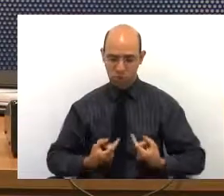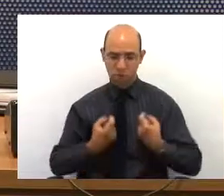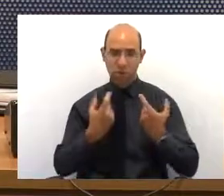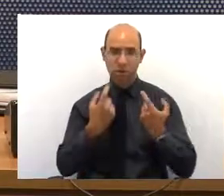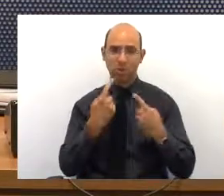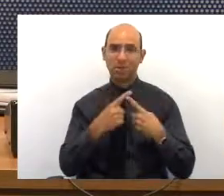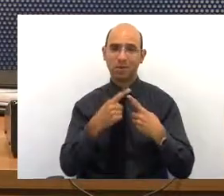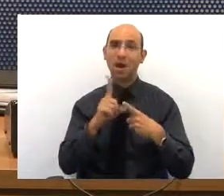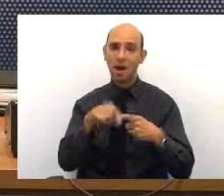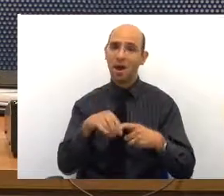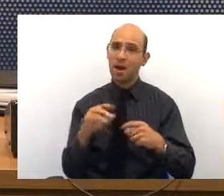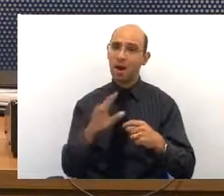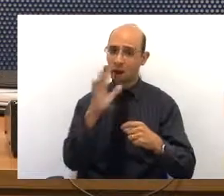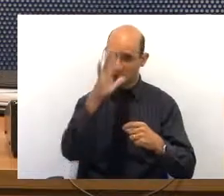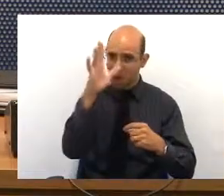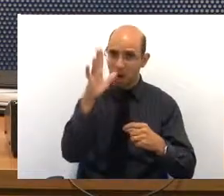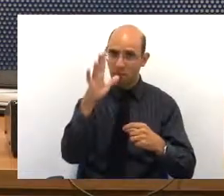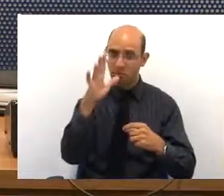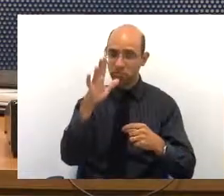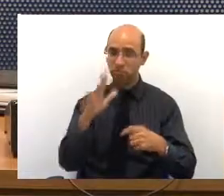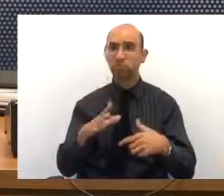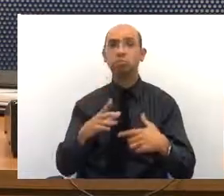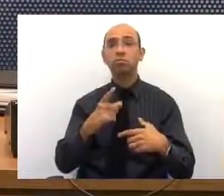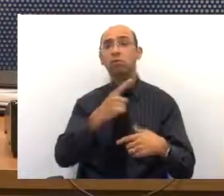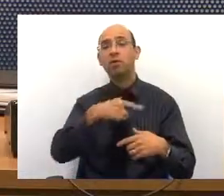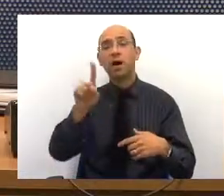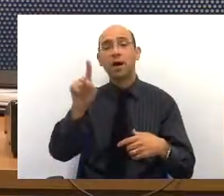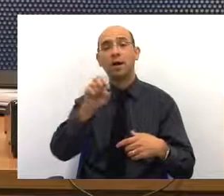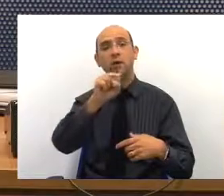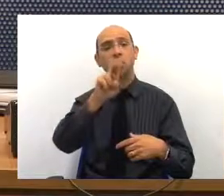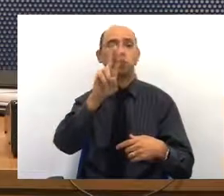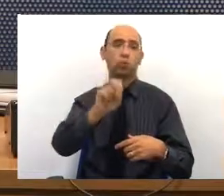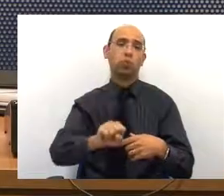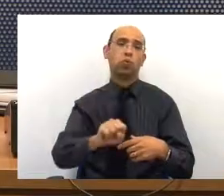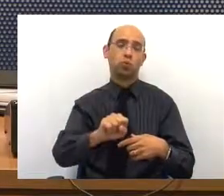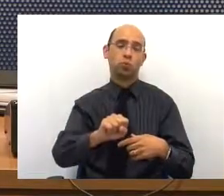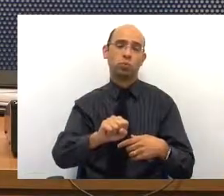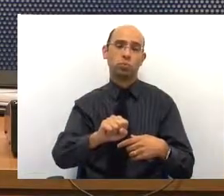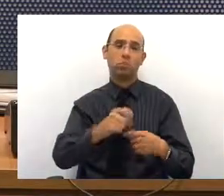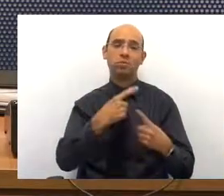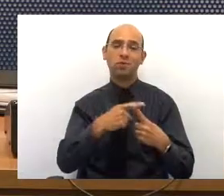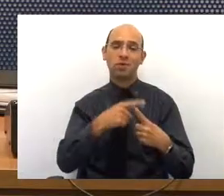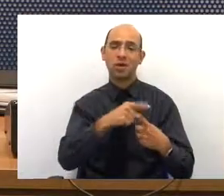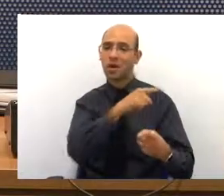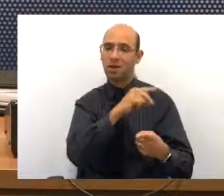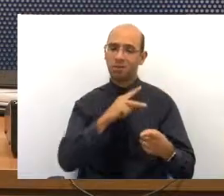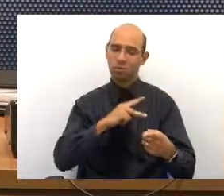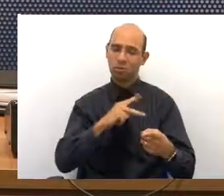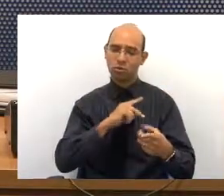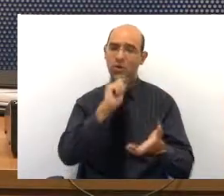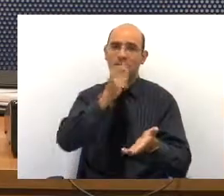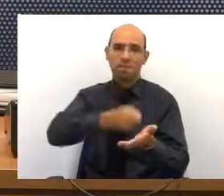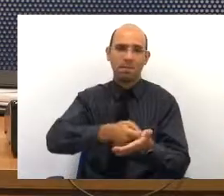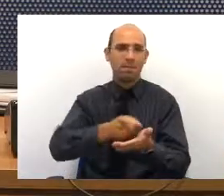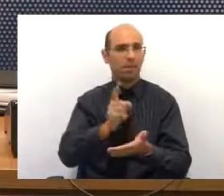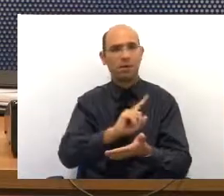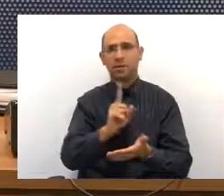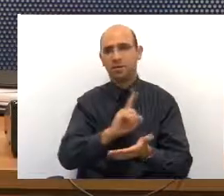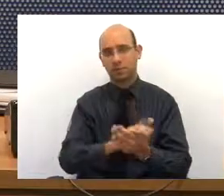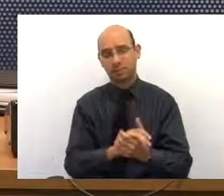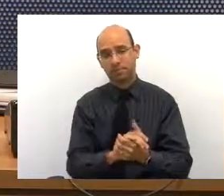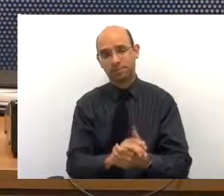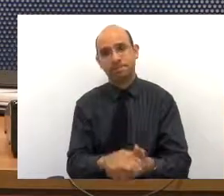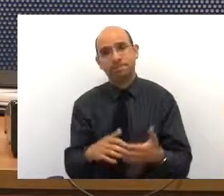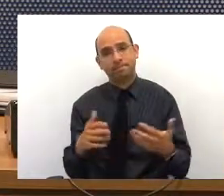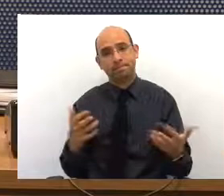caro, onde vai, vai para o SUS, porque o convênio não vai lhe dar esse medicamento. Então,